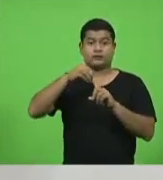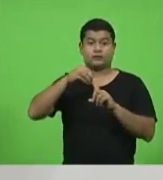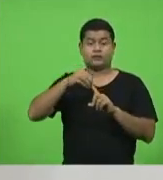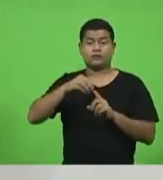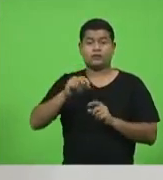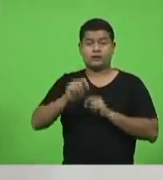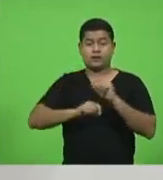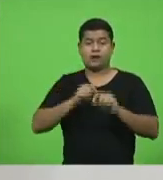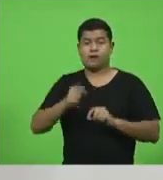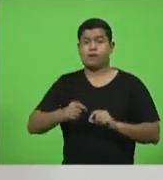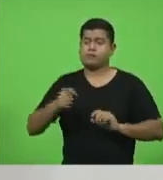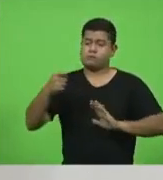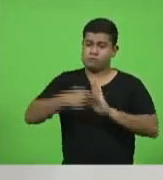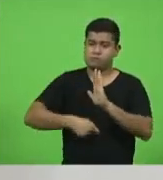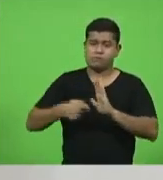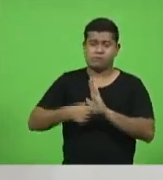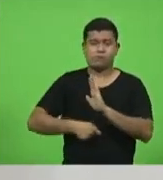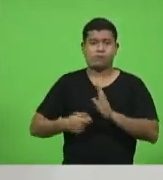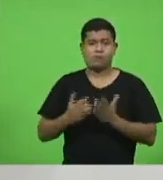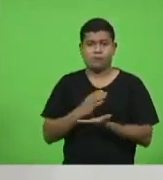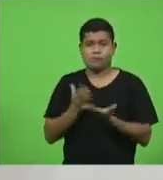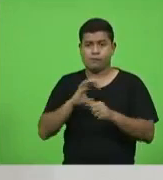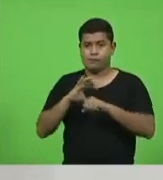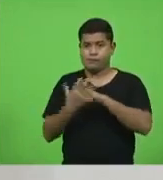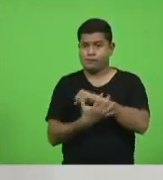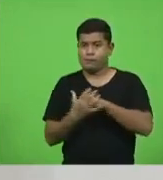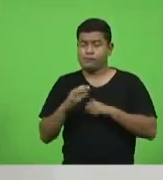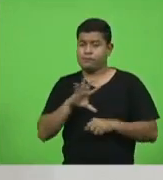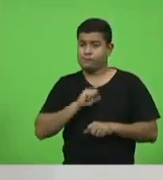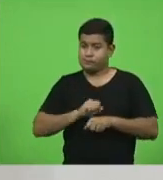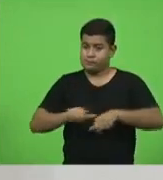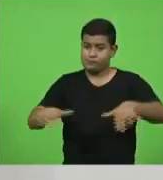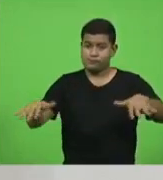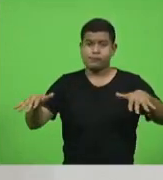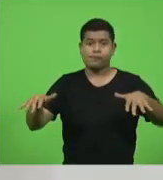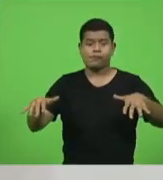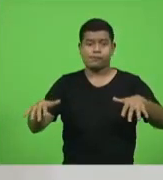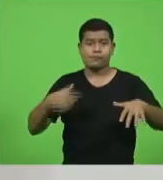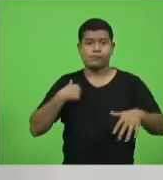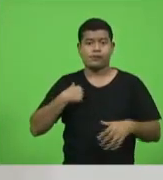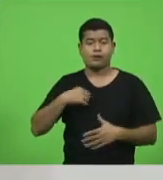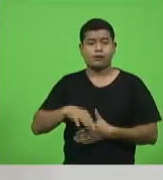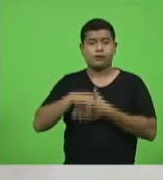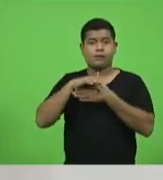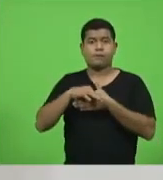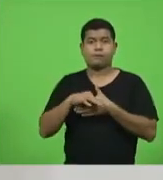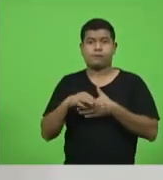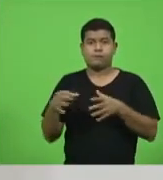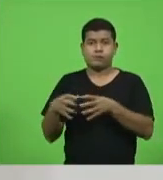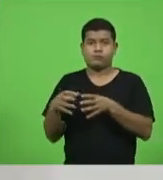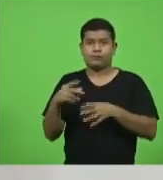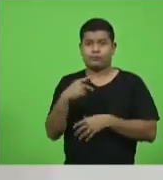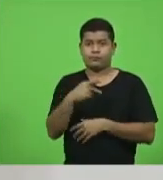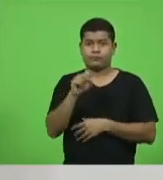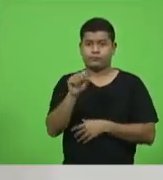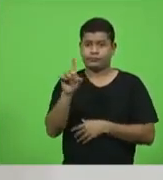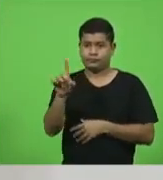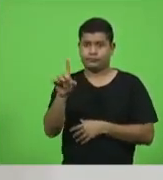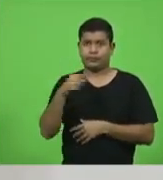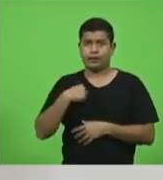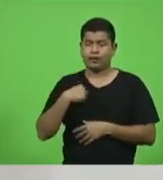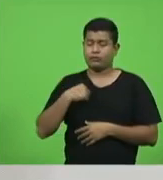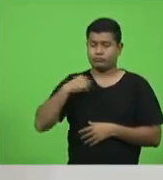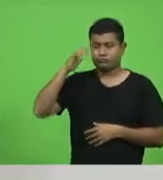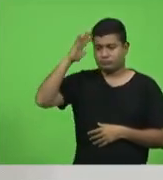enfrentamento à pandemia e aqui como líder da bancada do PSD imagino poder falar em nome de